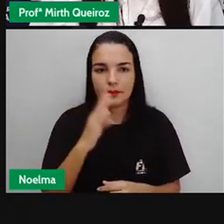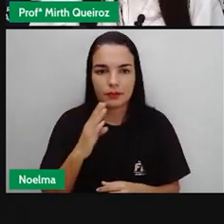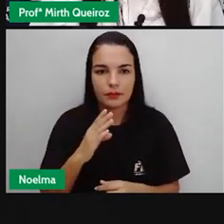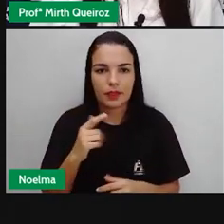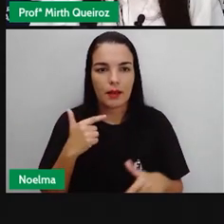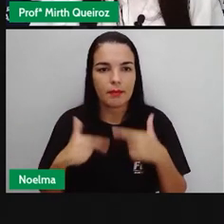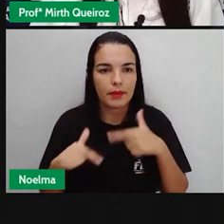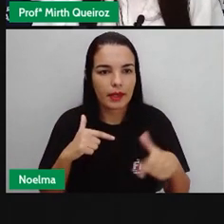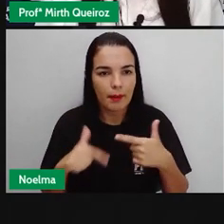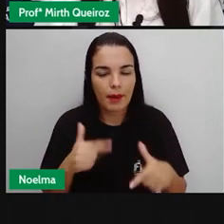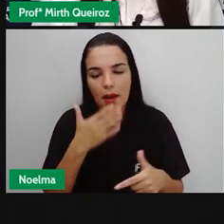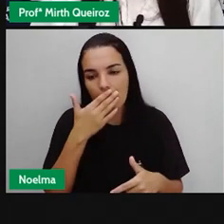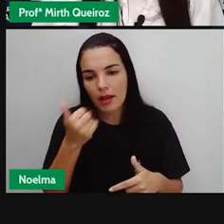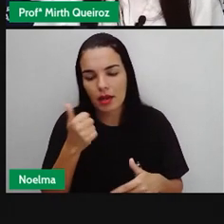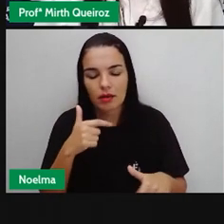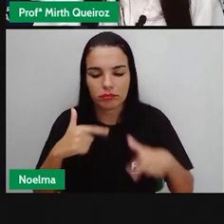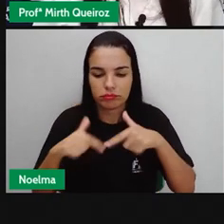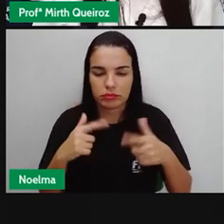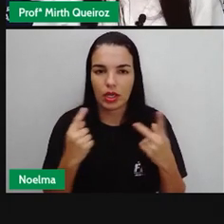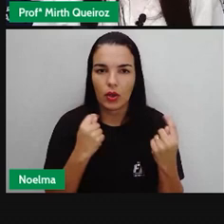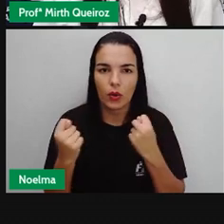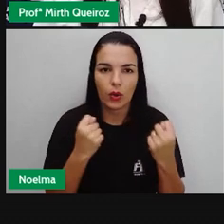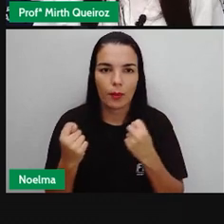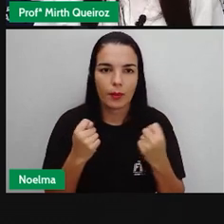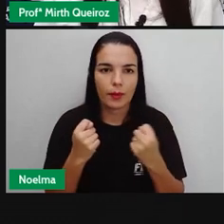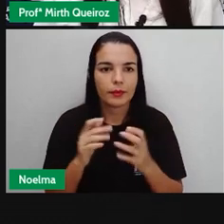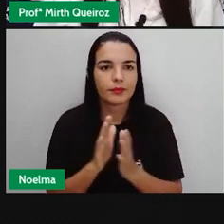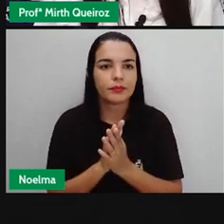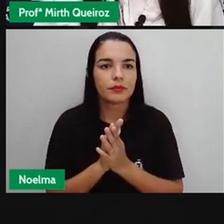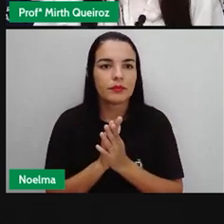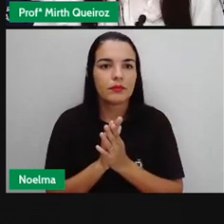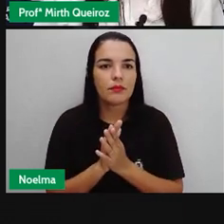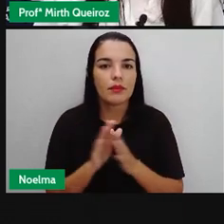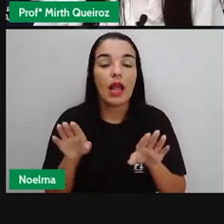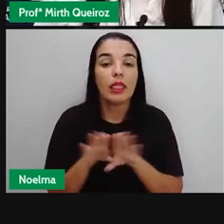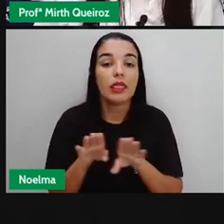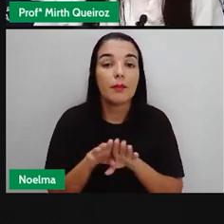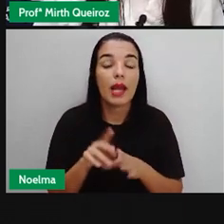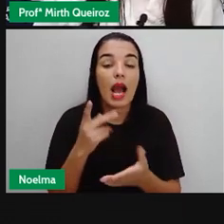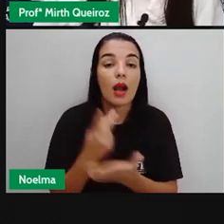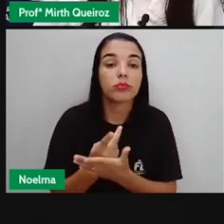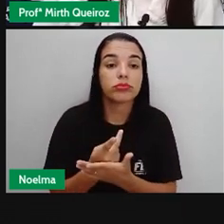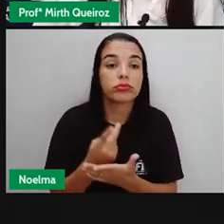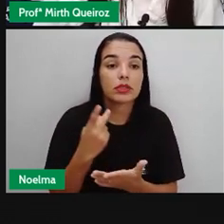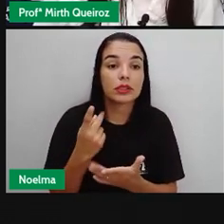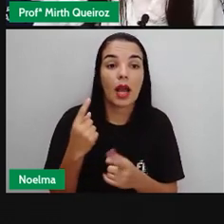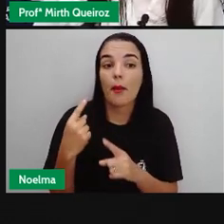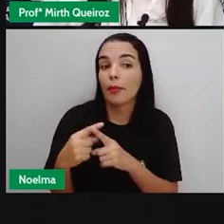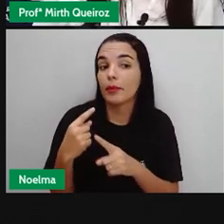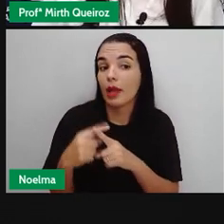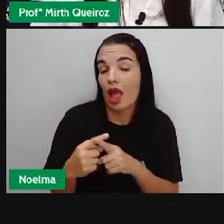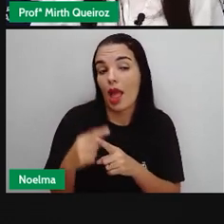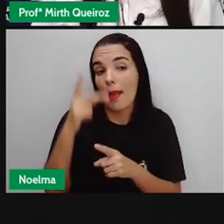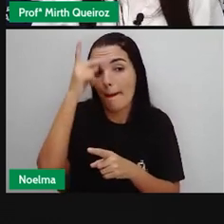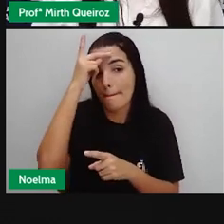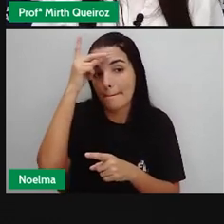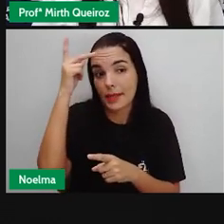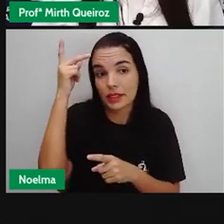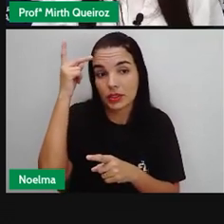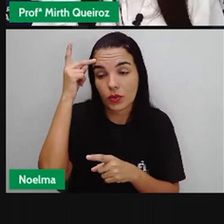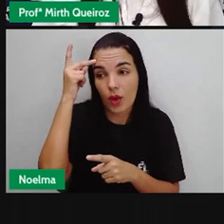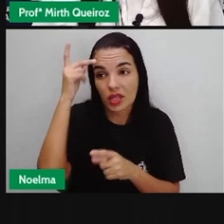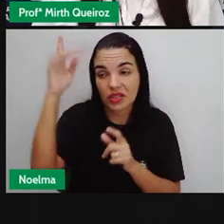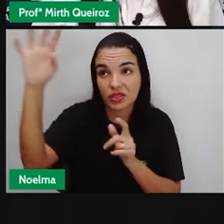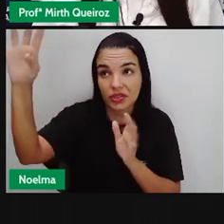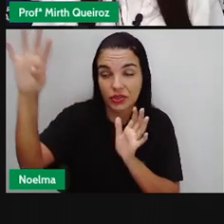procura de melhores condições econômicas. Geralmente, essas imigrações, elas acontecem porque essas pessoas vêm para